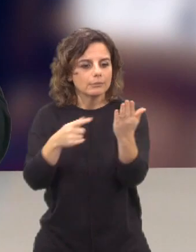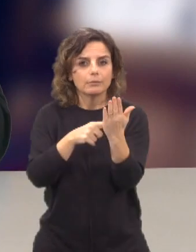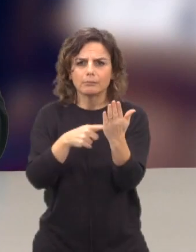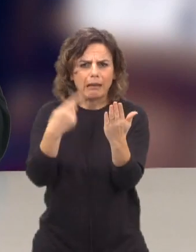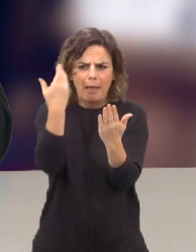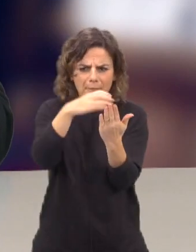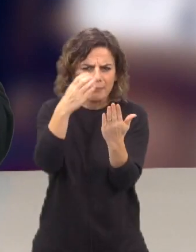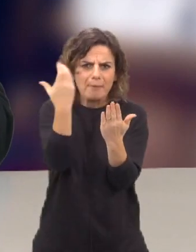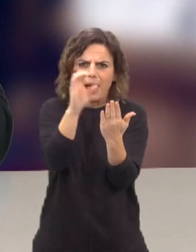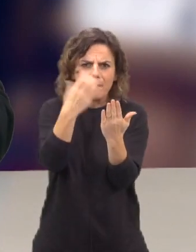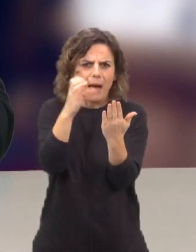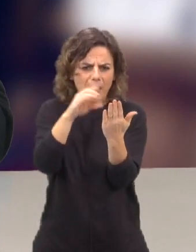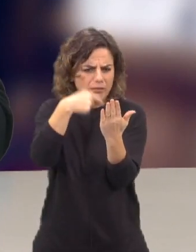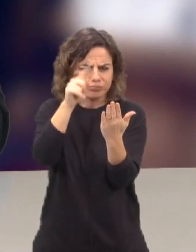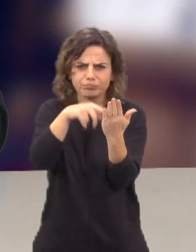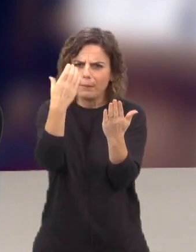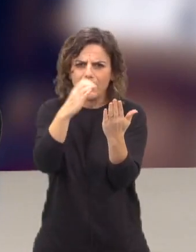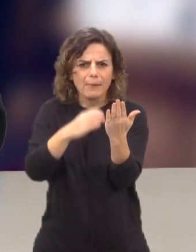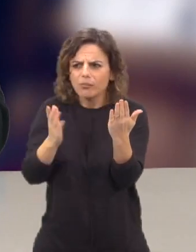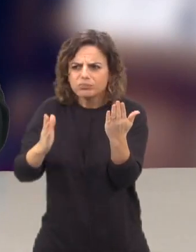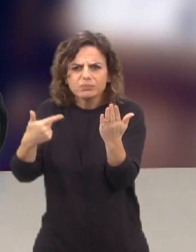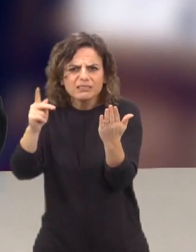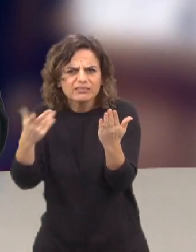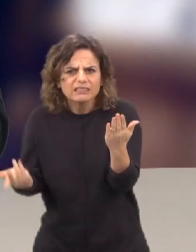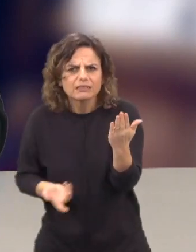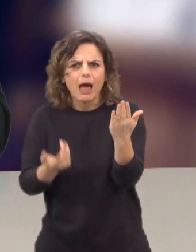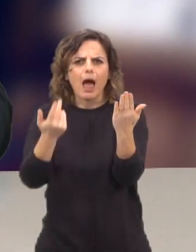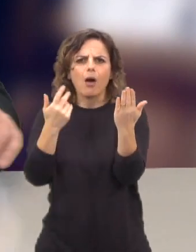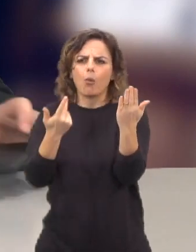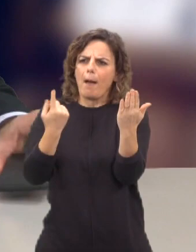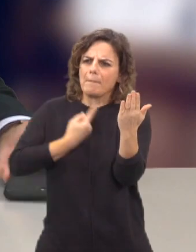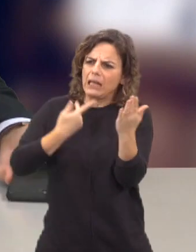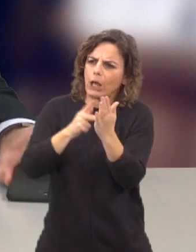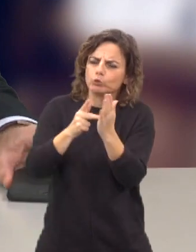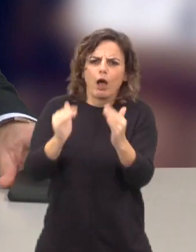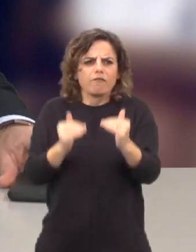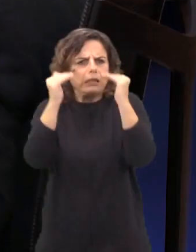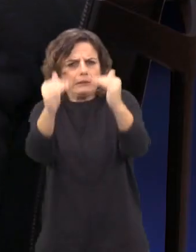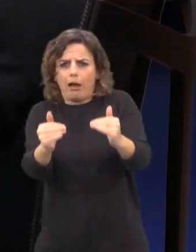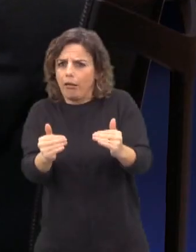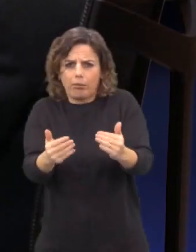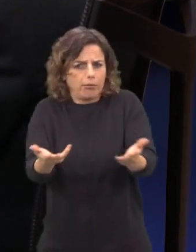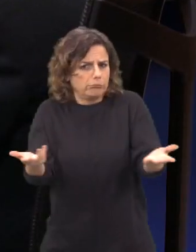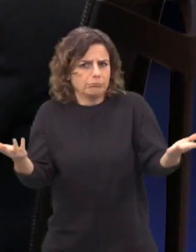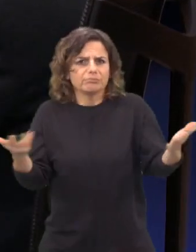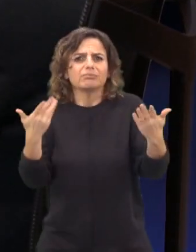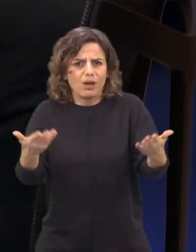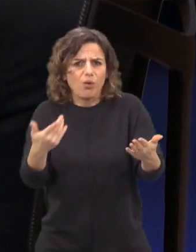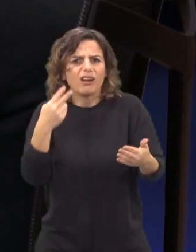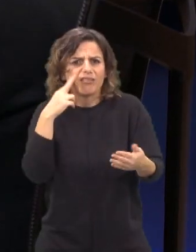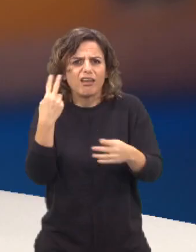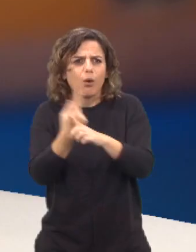telemóvel apenas, não é preciso uma televisão nem meios muito sofisticados. É de tal modo grande que hoje vemos